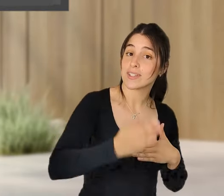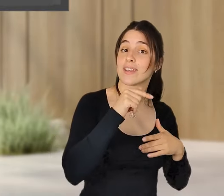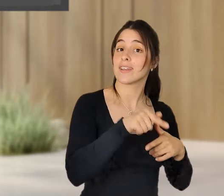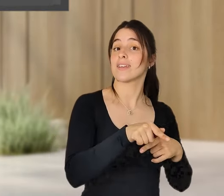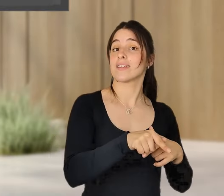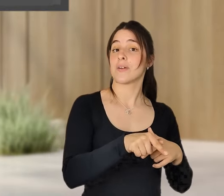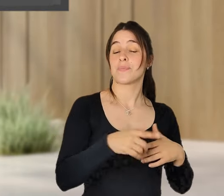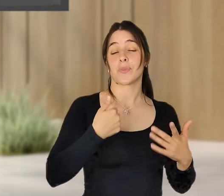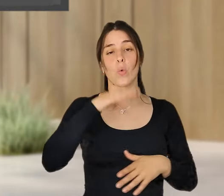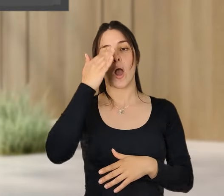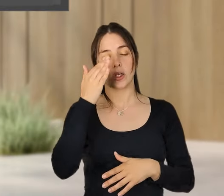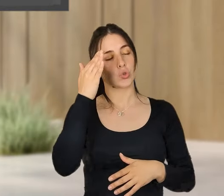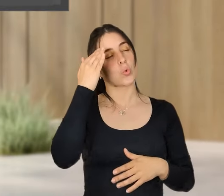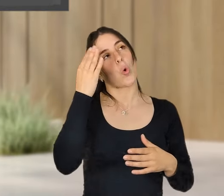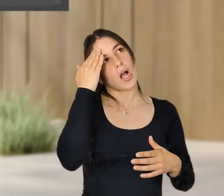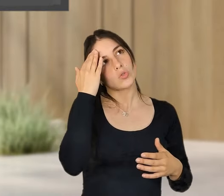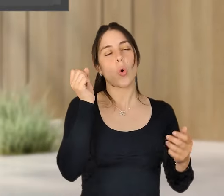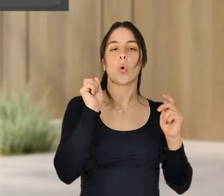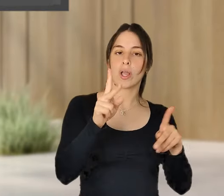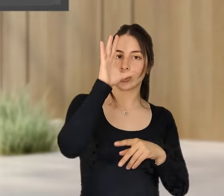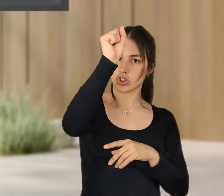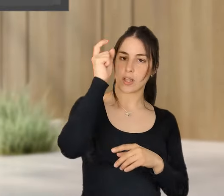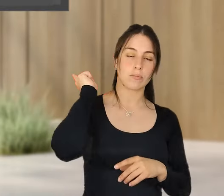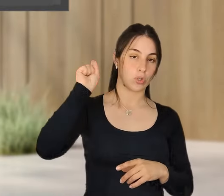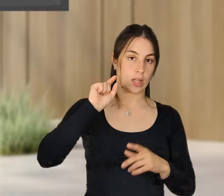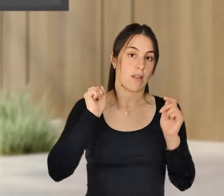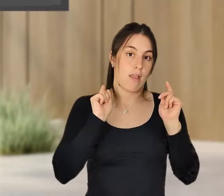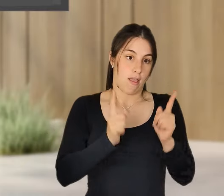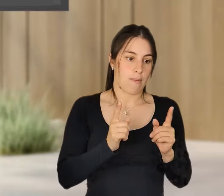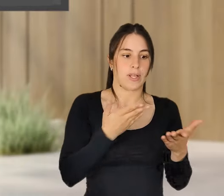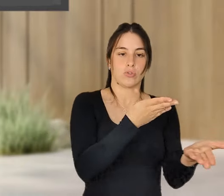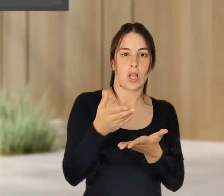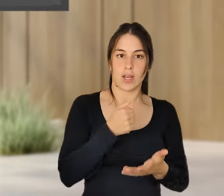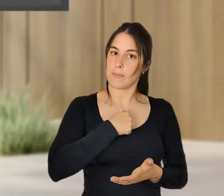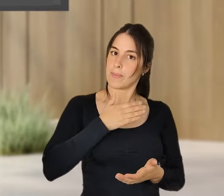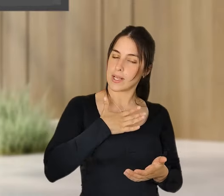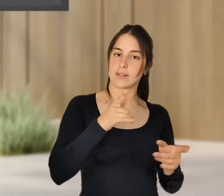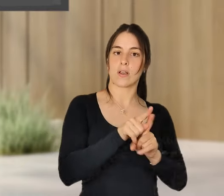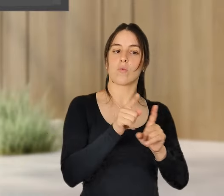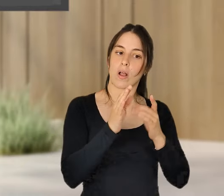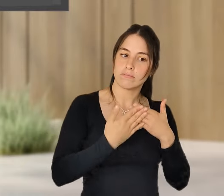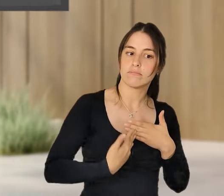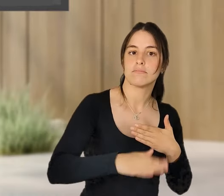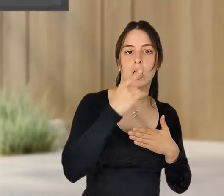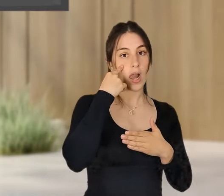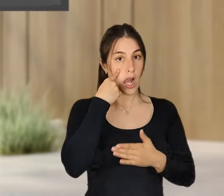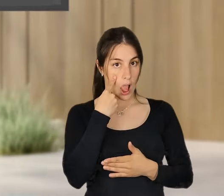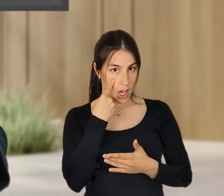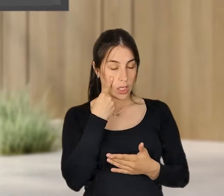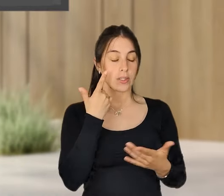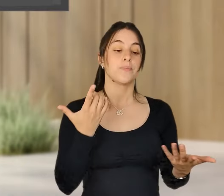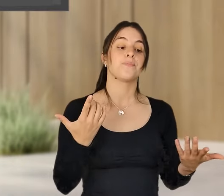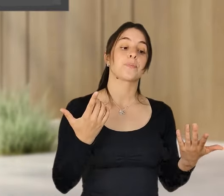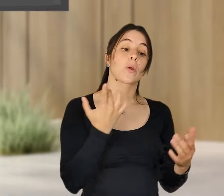promover essa experimentação, porque eu acho que as empresas só por si, não, pelo menos, pela experiência que temos